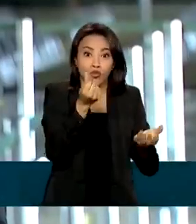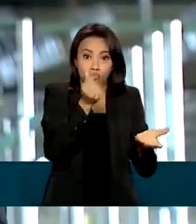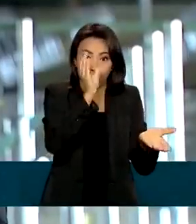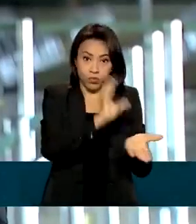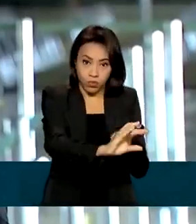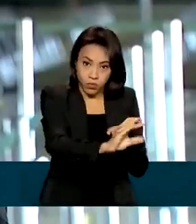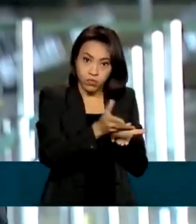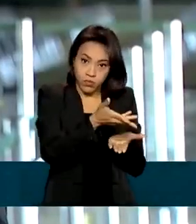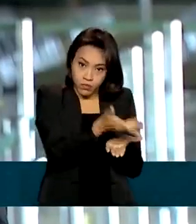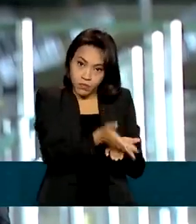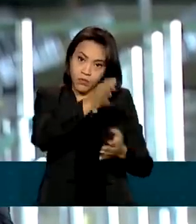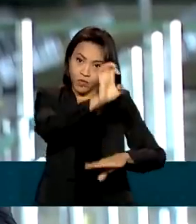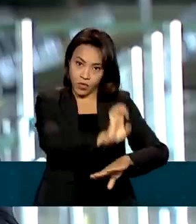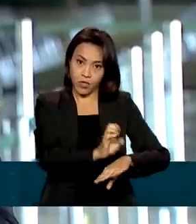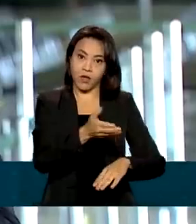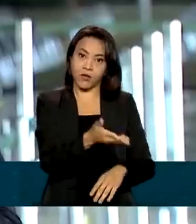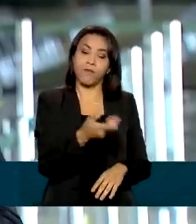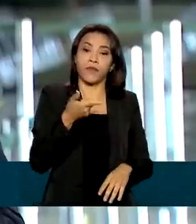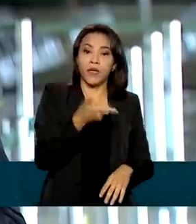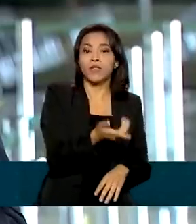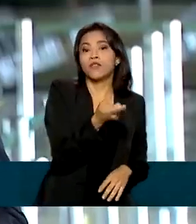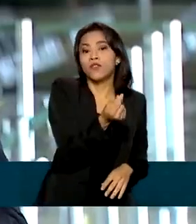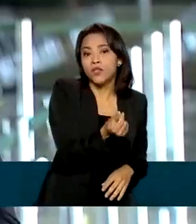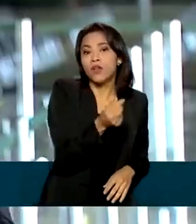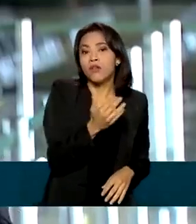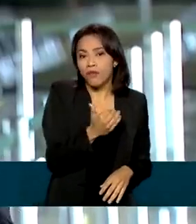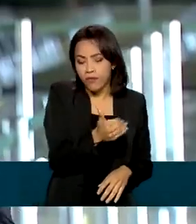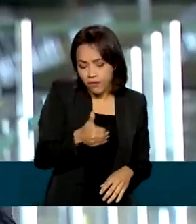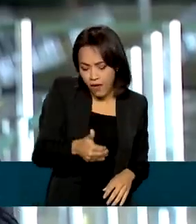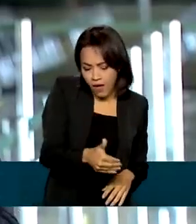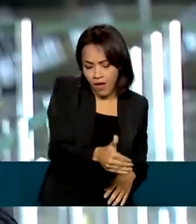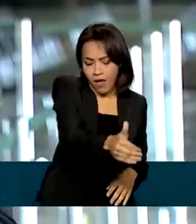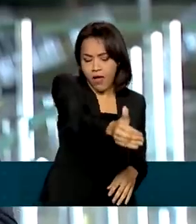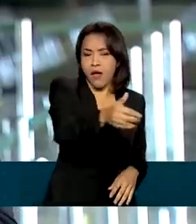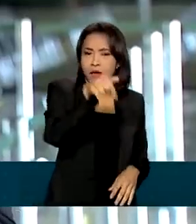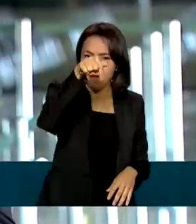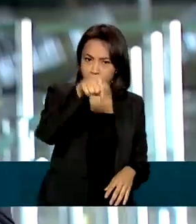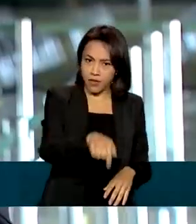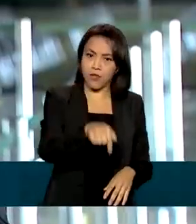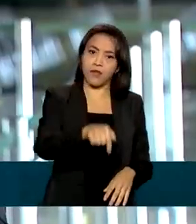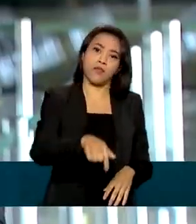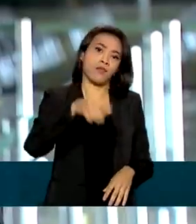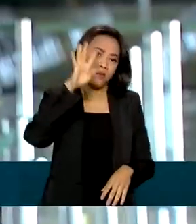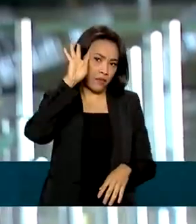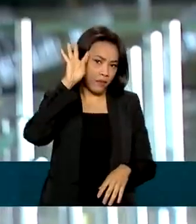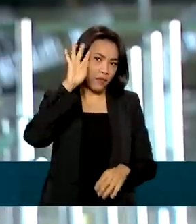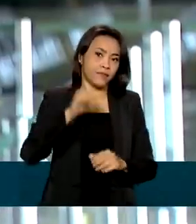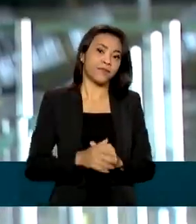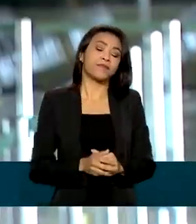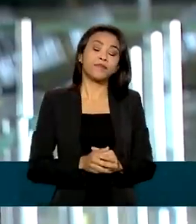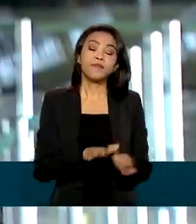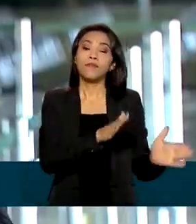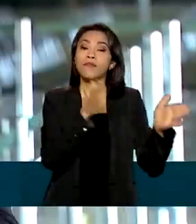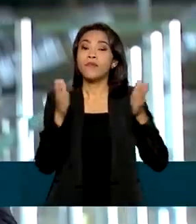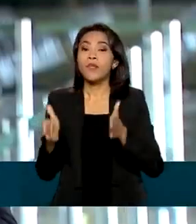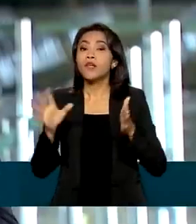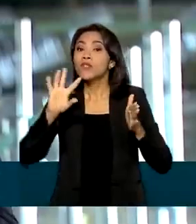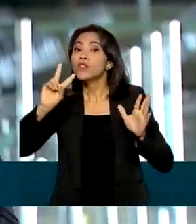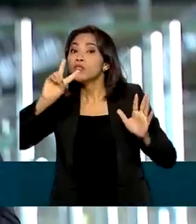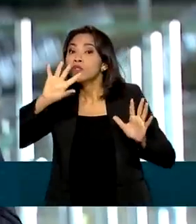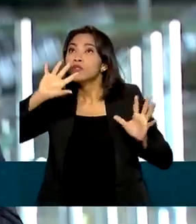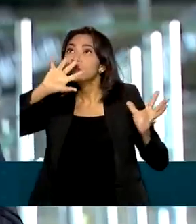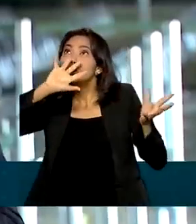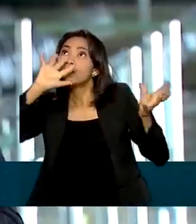financeiros. Esses recursos devem começar a ser liberados aí nesta quarta-feira. Quanto à previsão do tempo para a região,